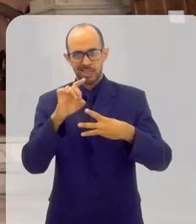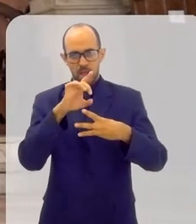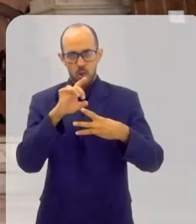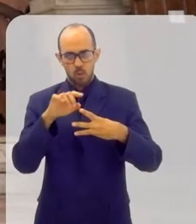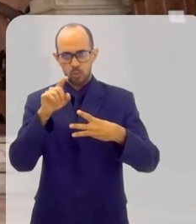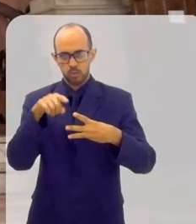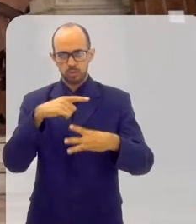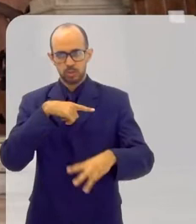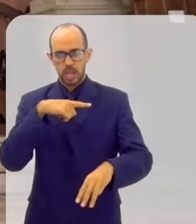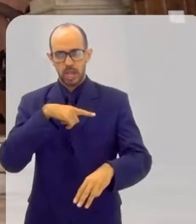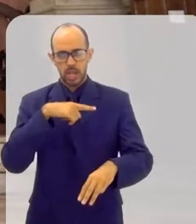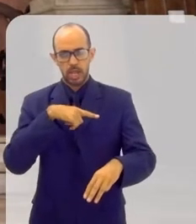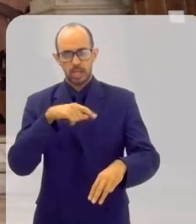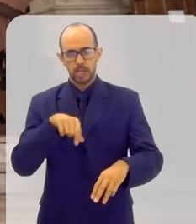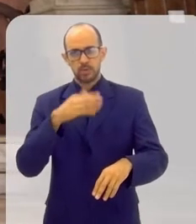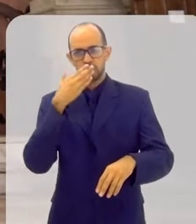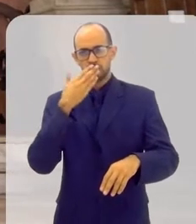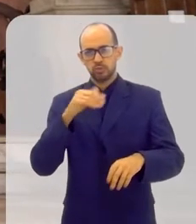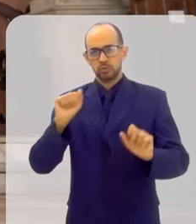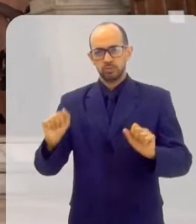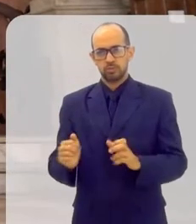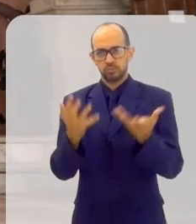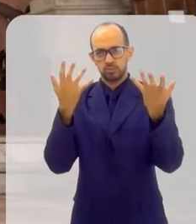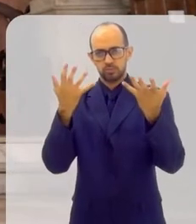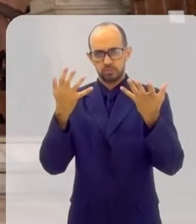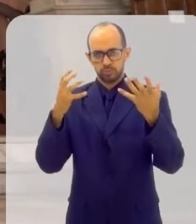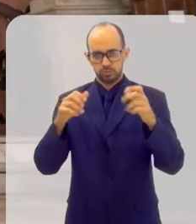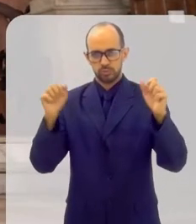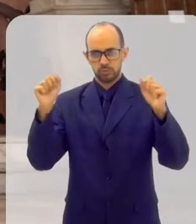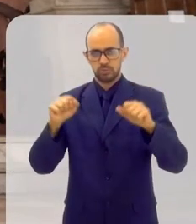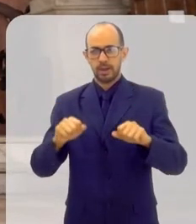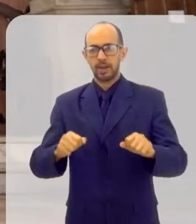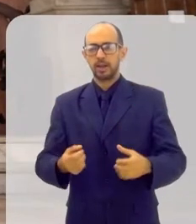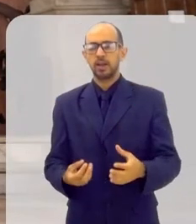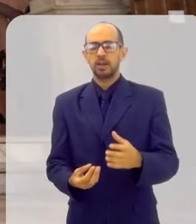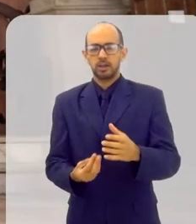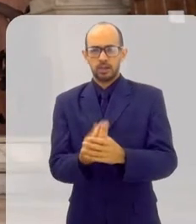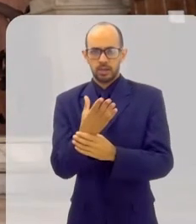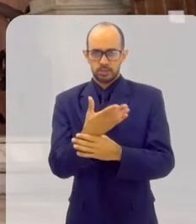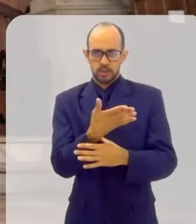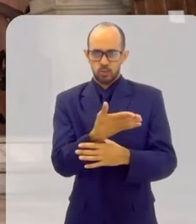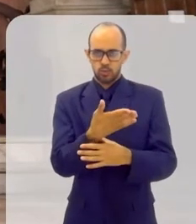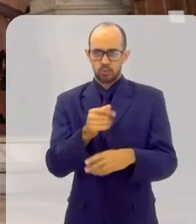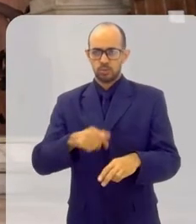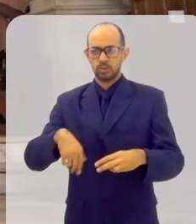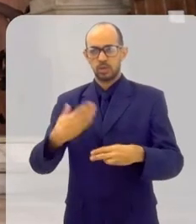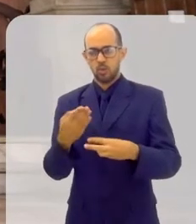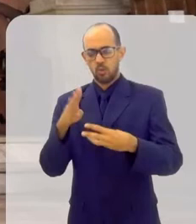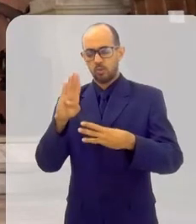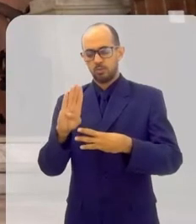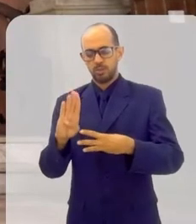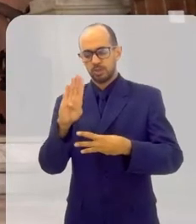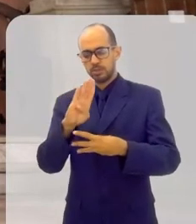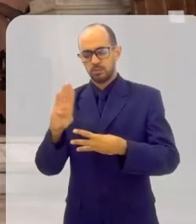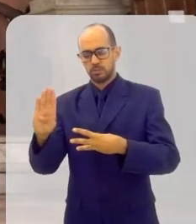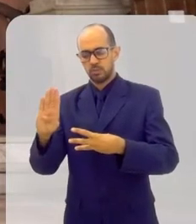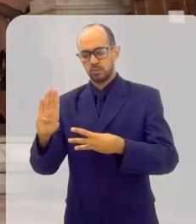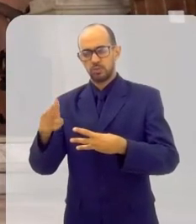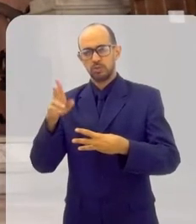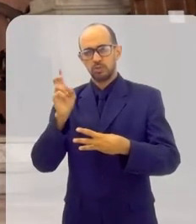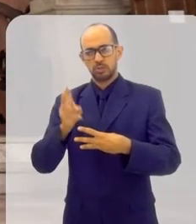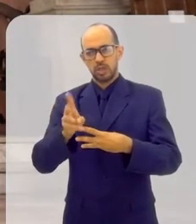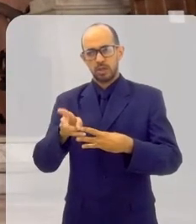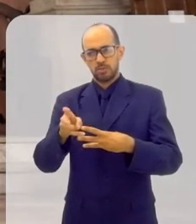corresponde uma cerimônia de ordenação. Então, um bispo já recebeu o sacramento da ordem três vezes, só que